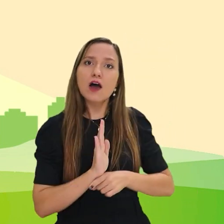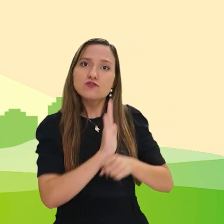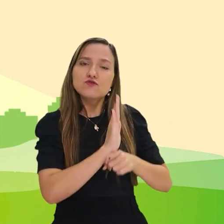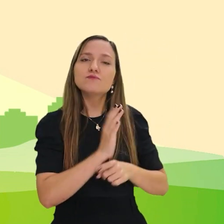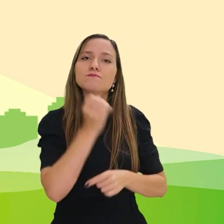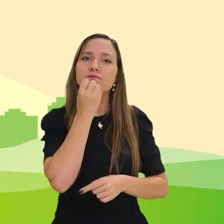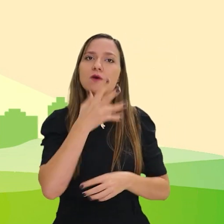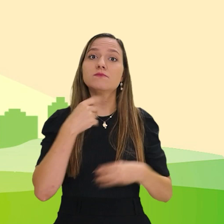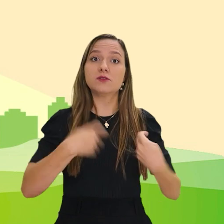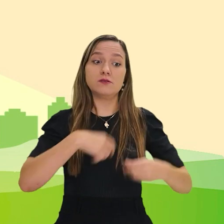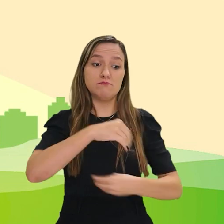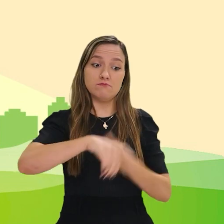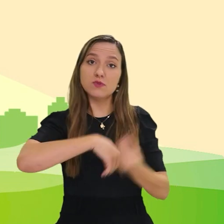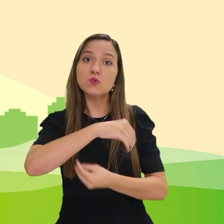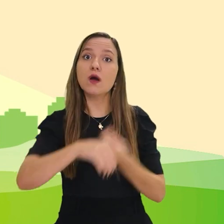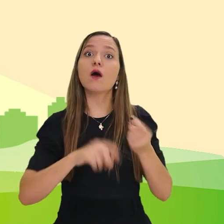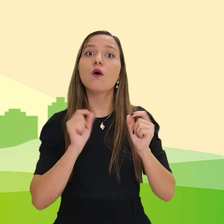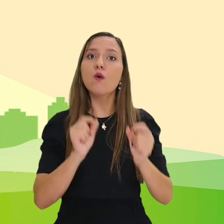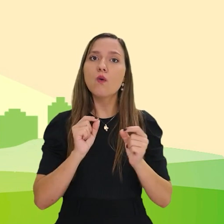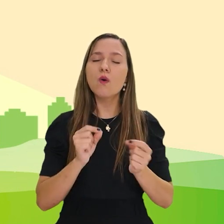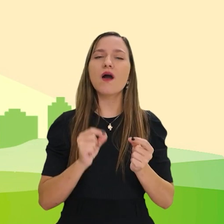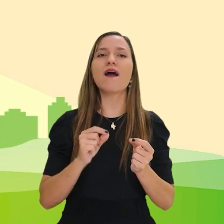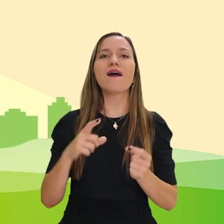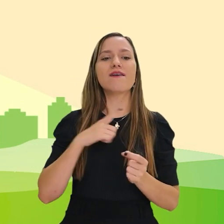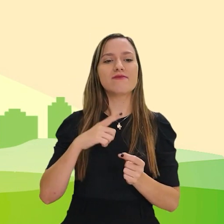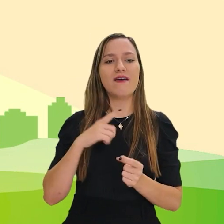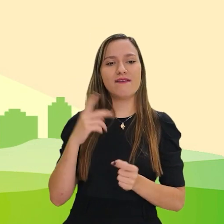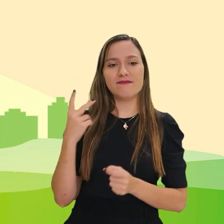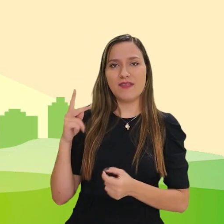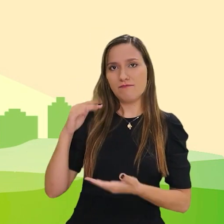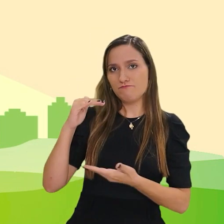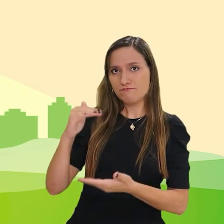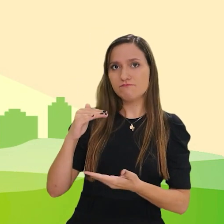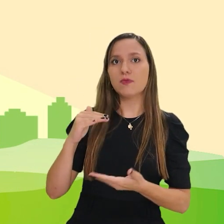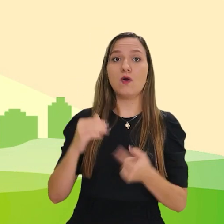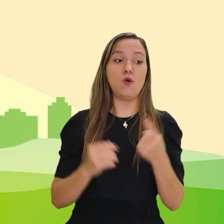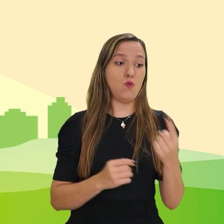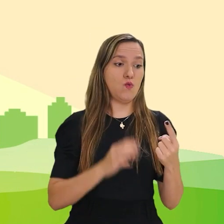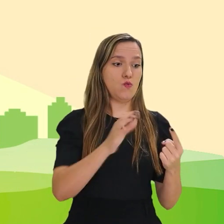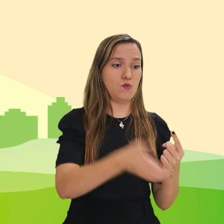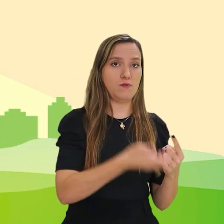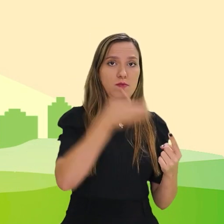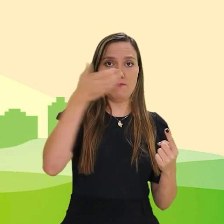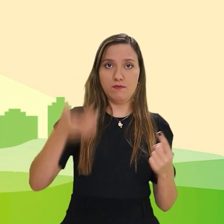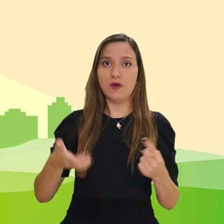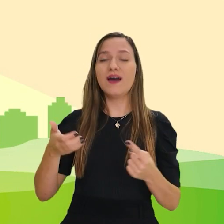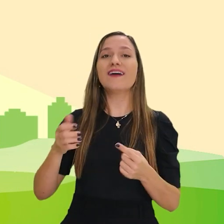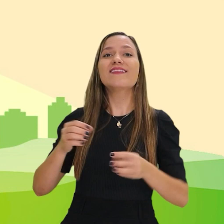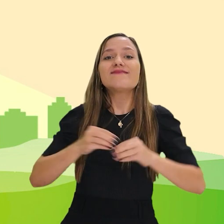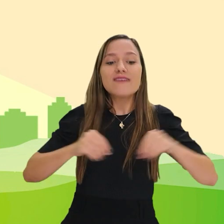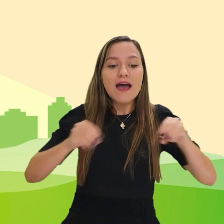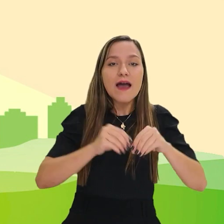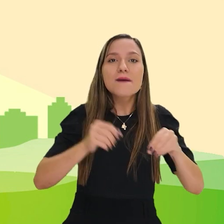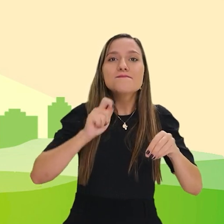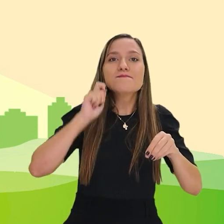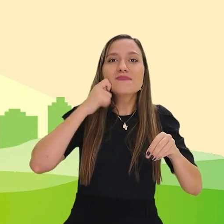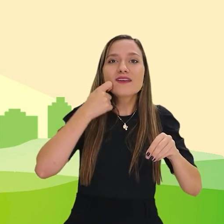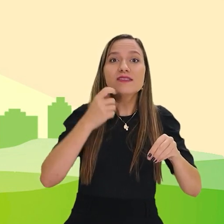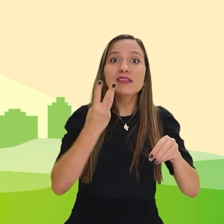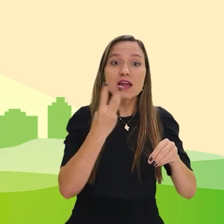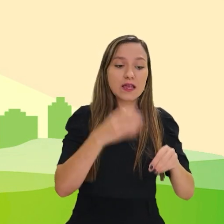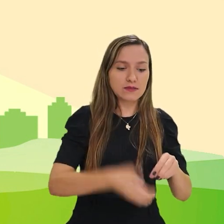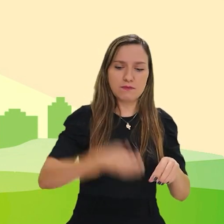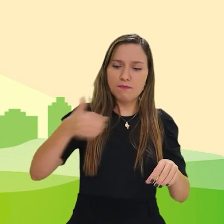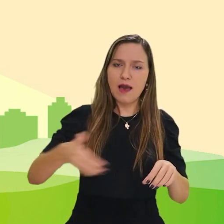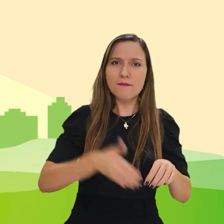adubo, precisa ser misturado, né? Uma parte dessa matéria com três partes de terra. Terra